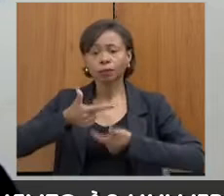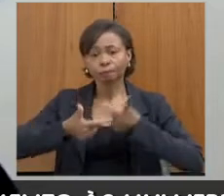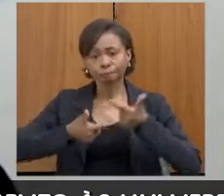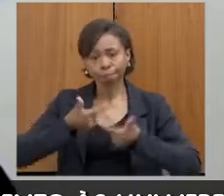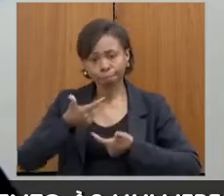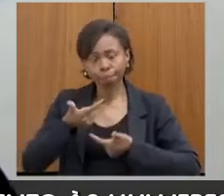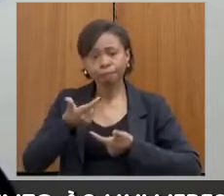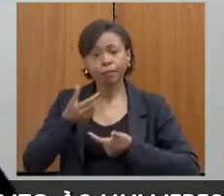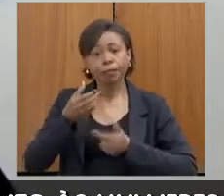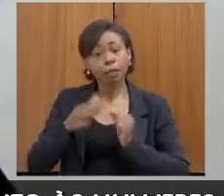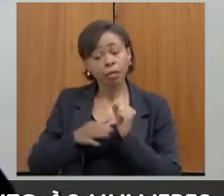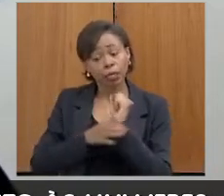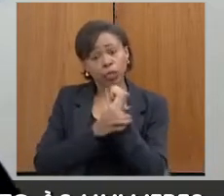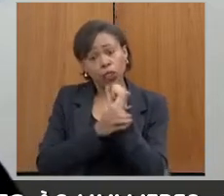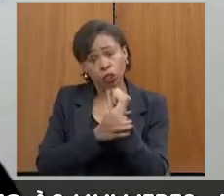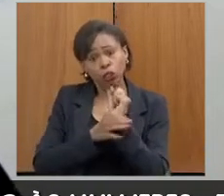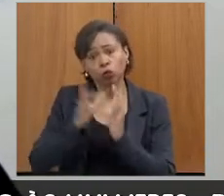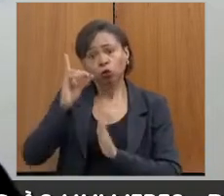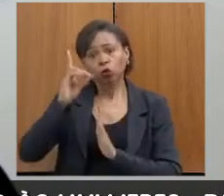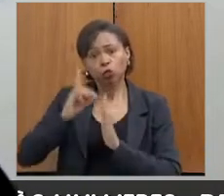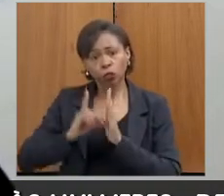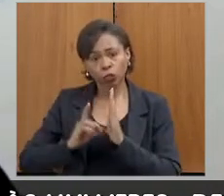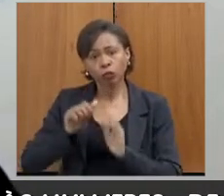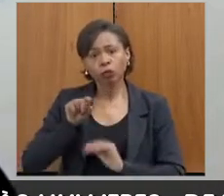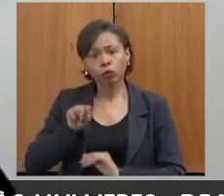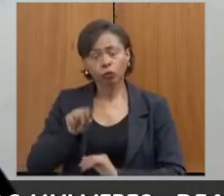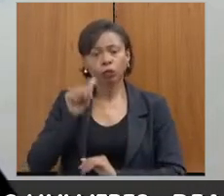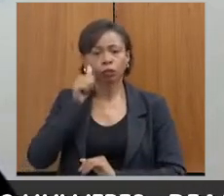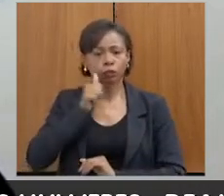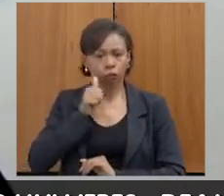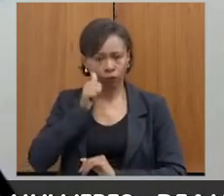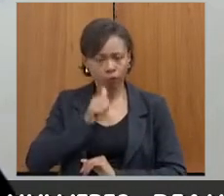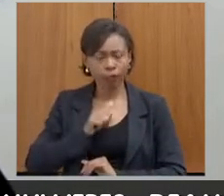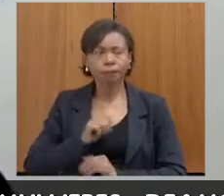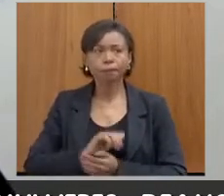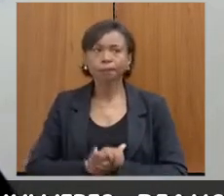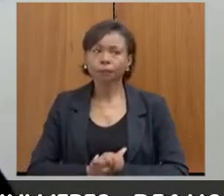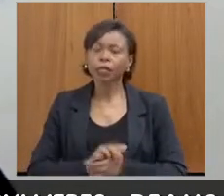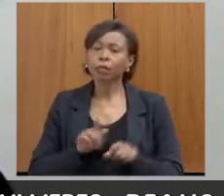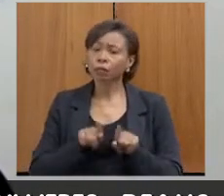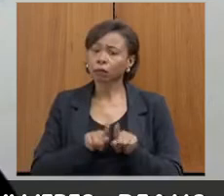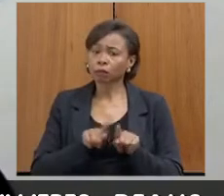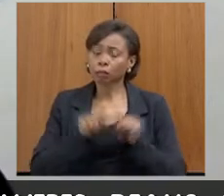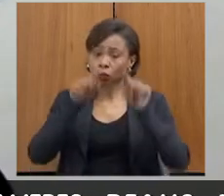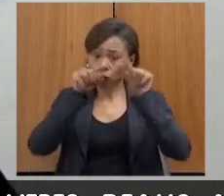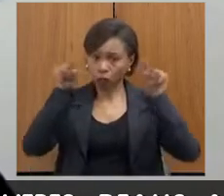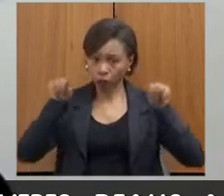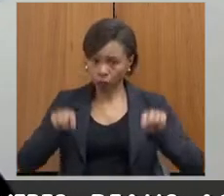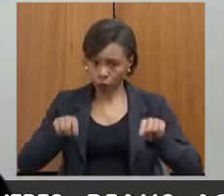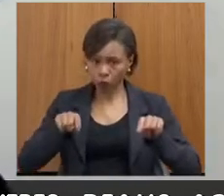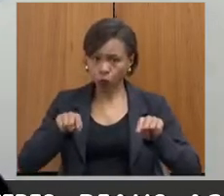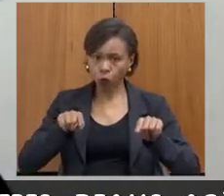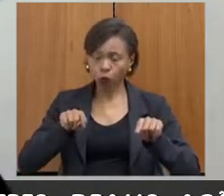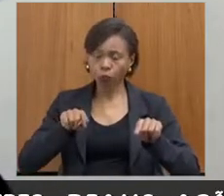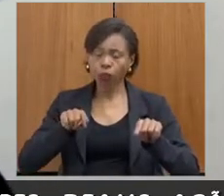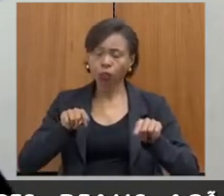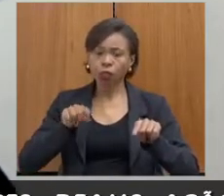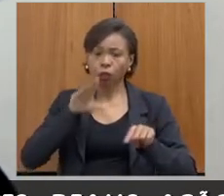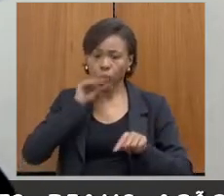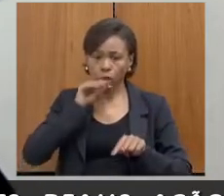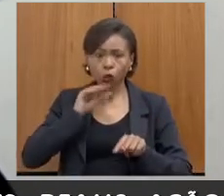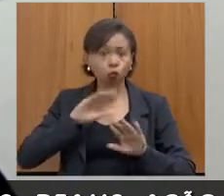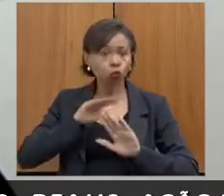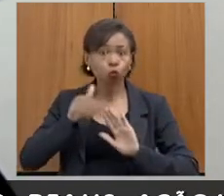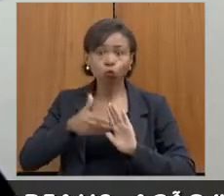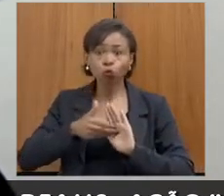garantir os direitos das vítimas de violência doméstica. Tem outra coisa também, os nossos servidores todos fizeram curso